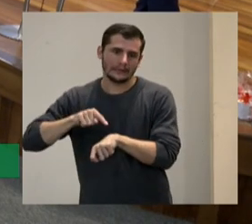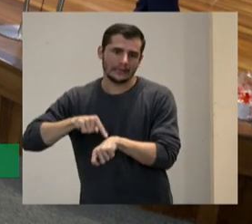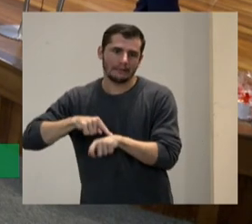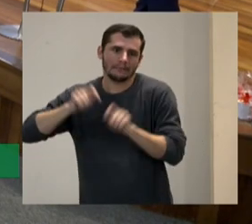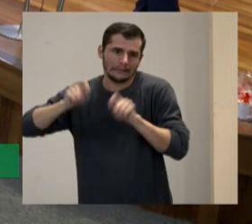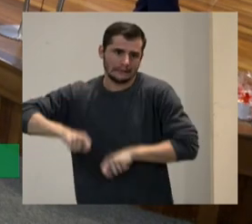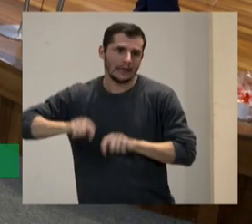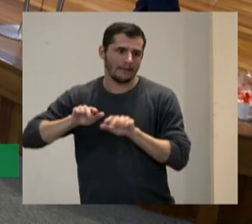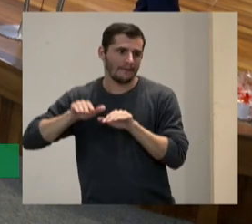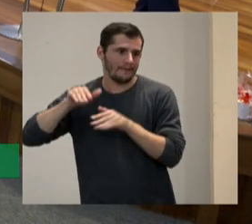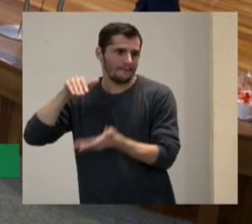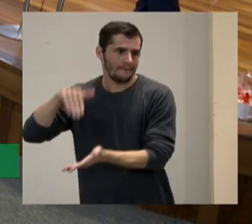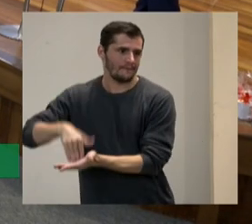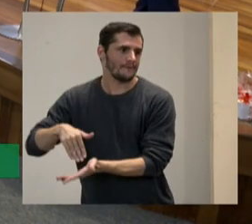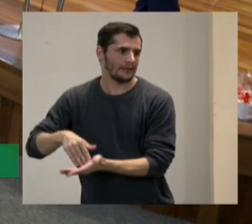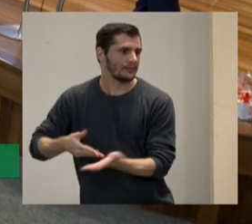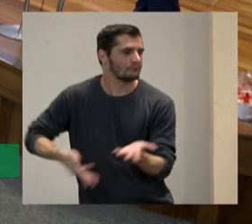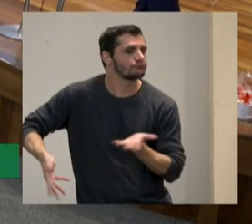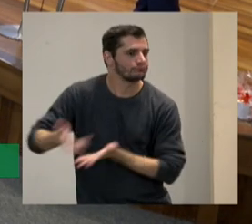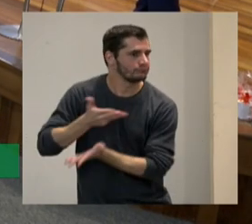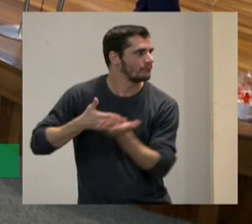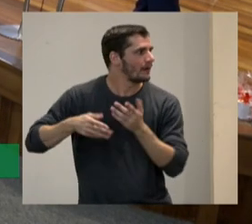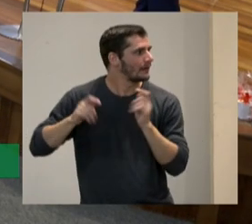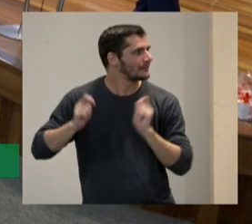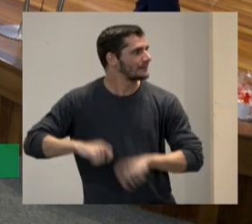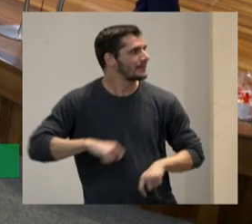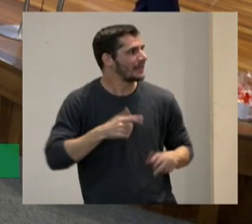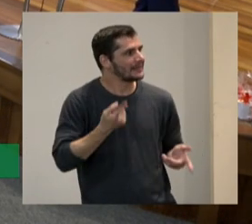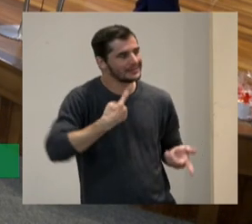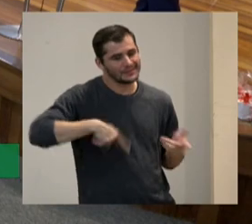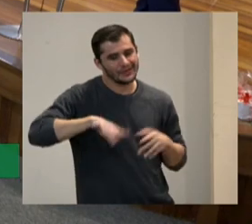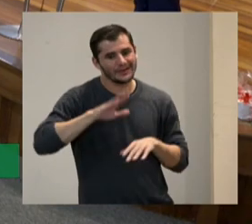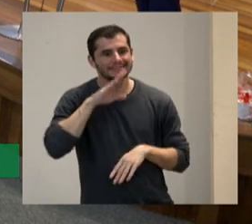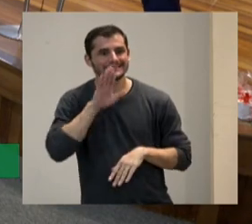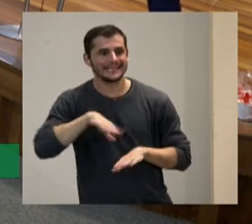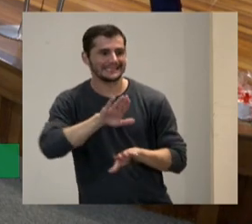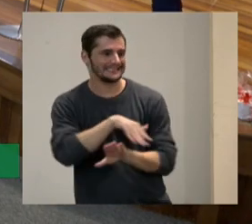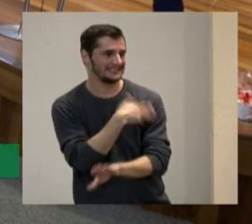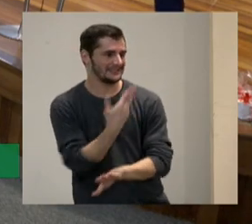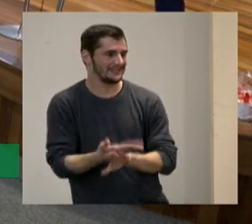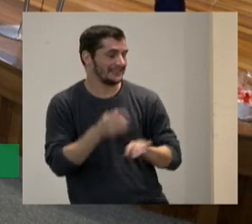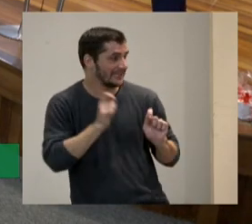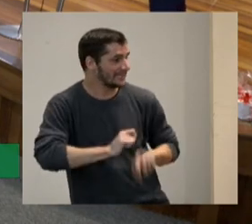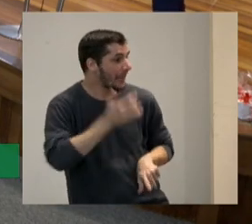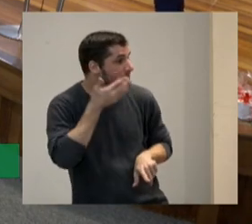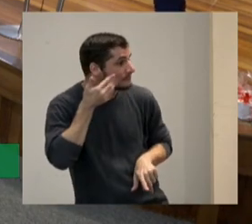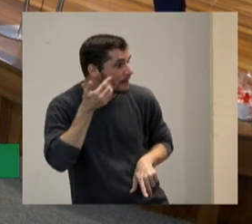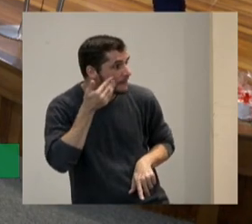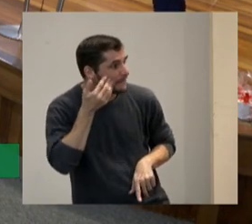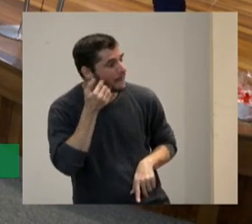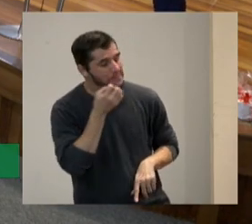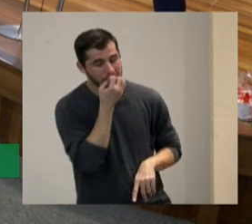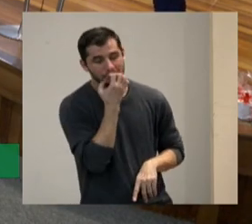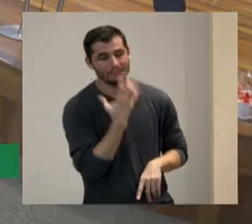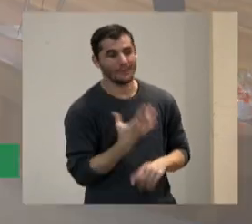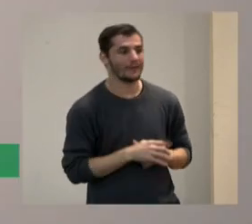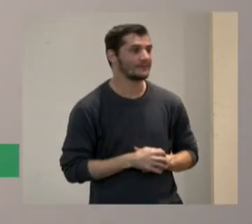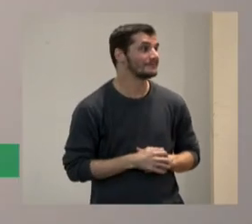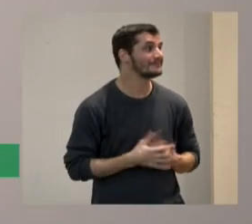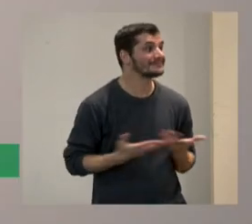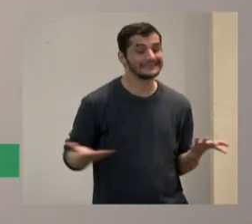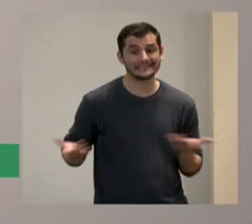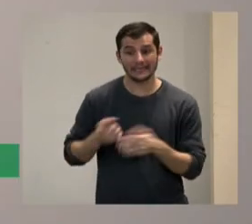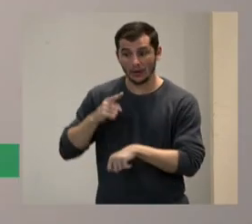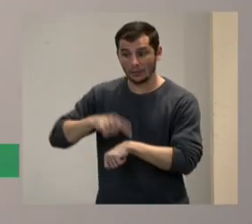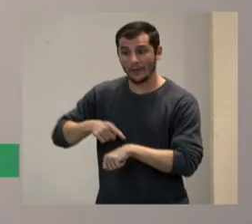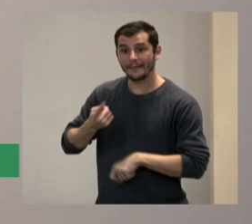muito obrigado a gente poderia ficar escutando o senhor a tarde toda muito bom mesmo então nesse momento nós vamos